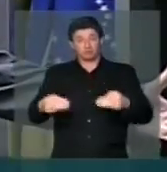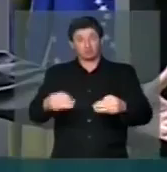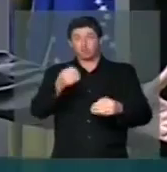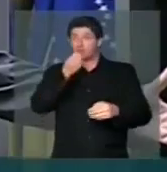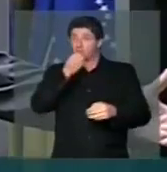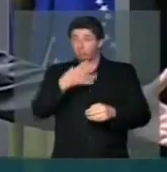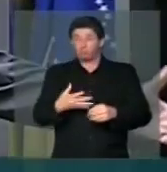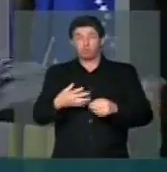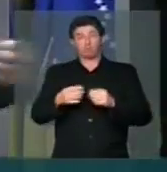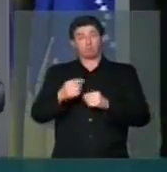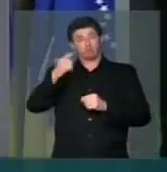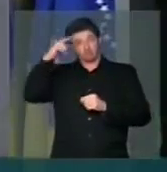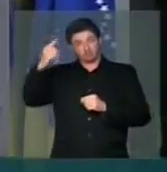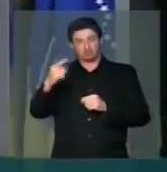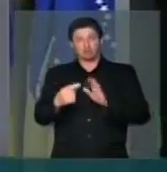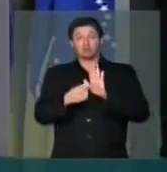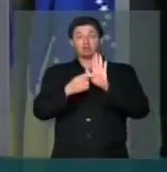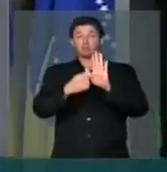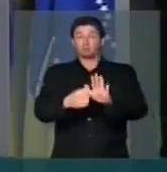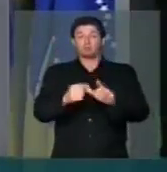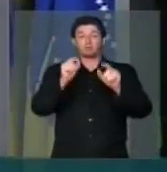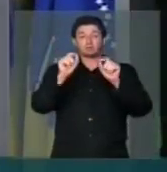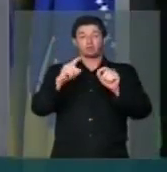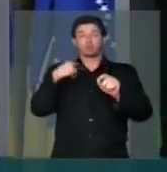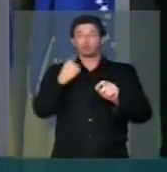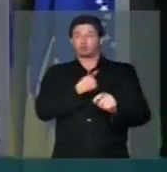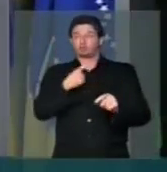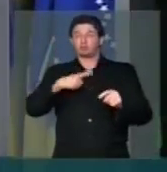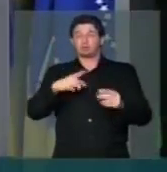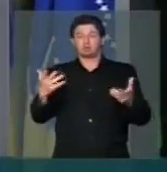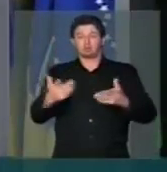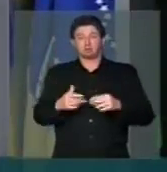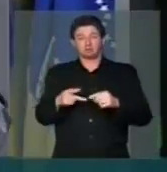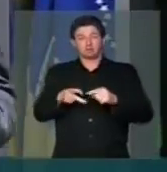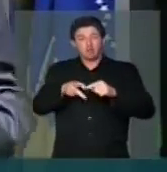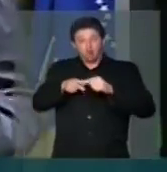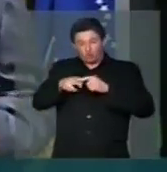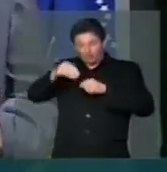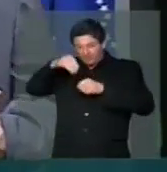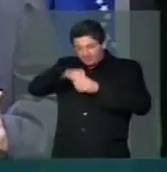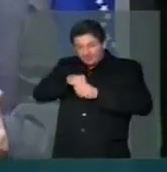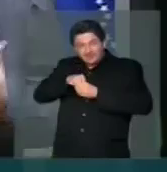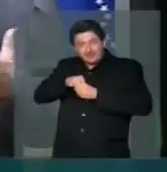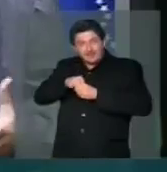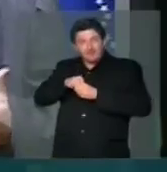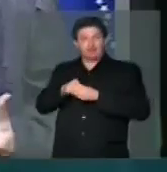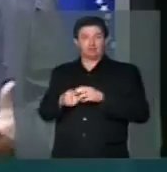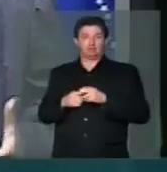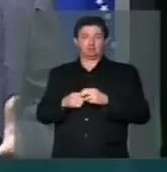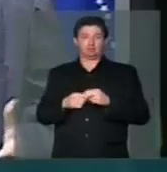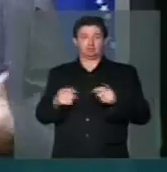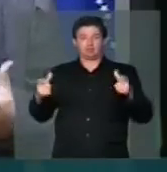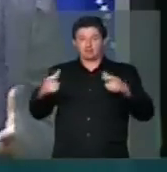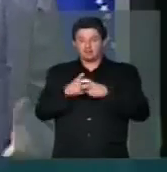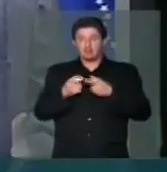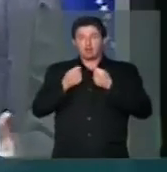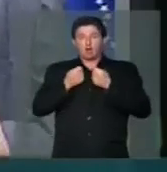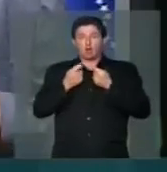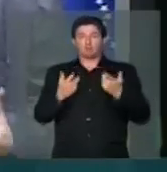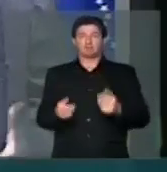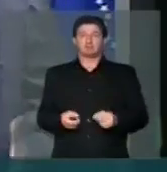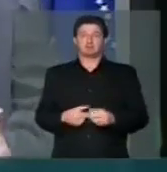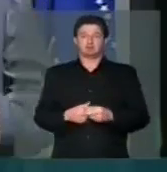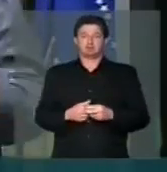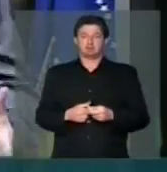bom exemplo para mostrar que nós estamos cortando na própria pele e que ela quer ver, por sinal,